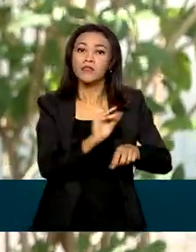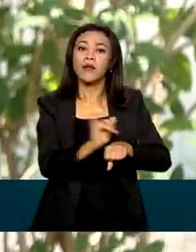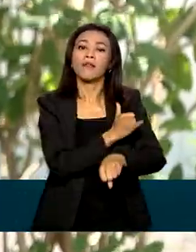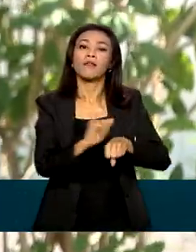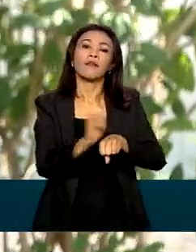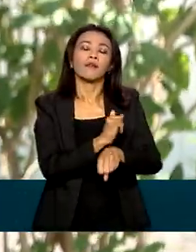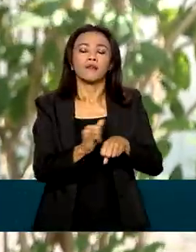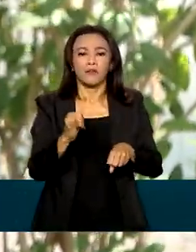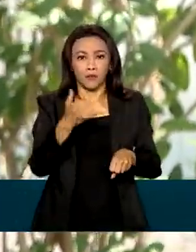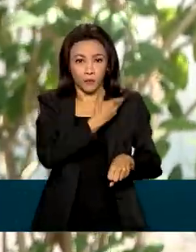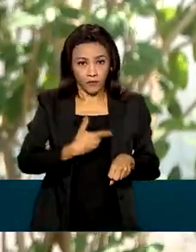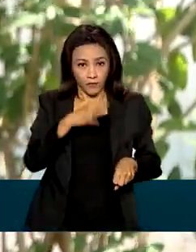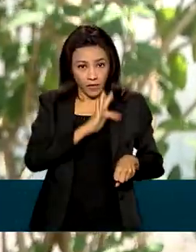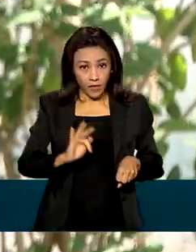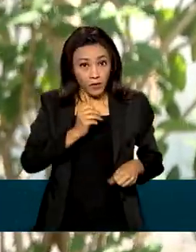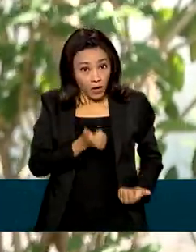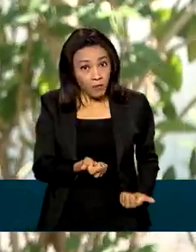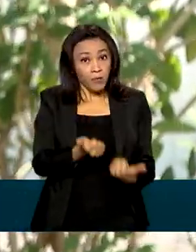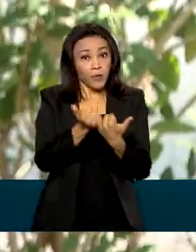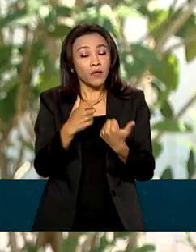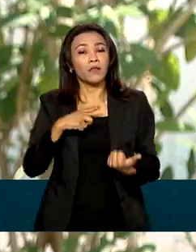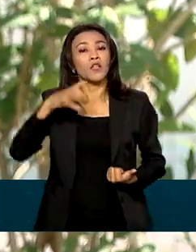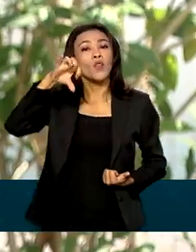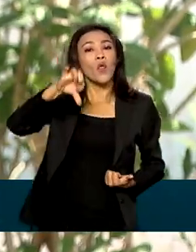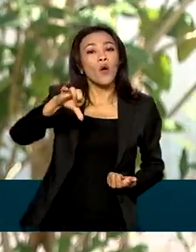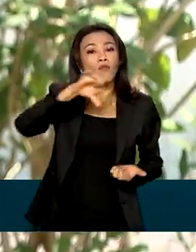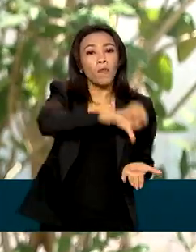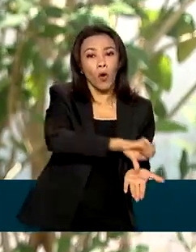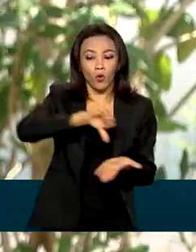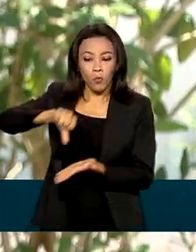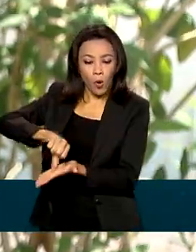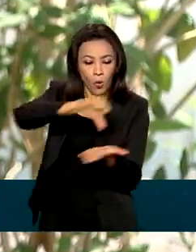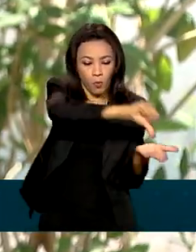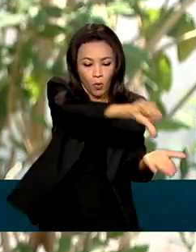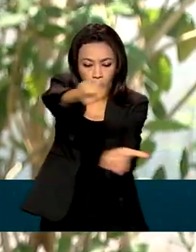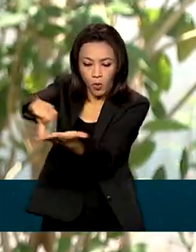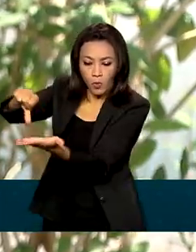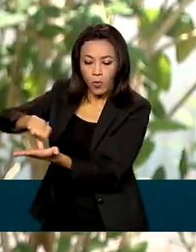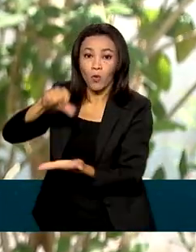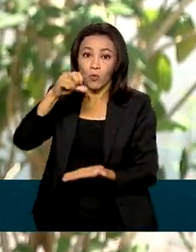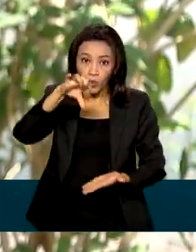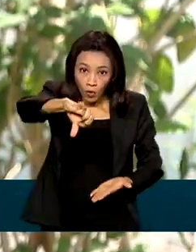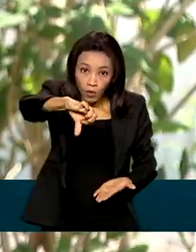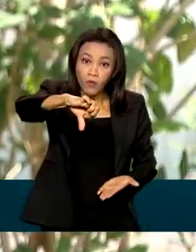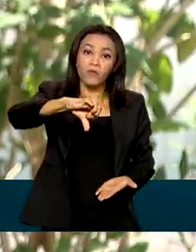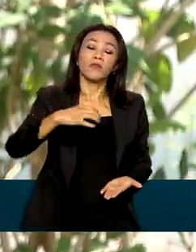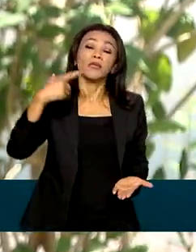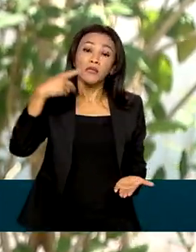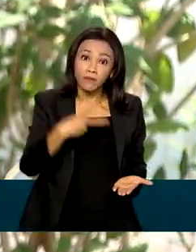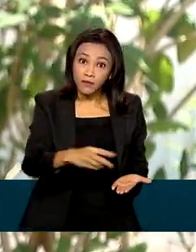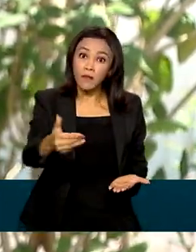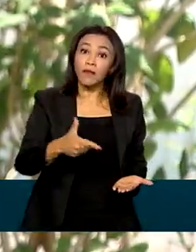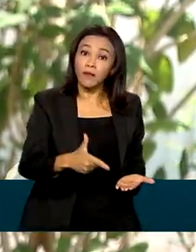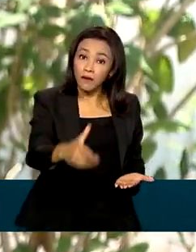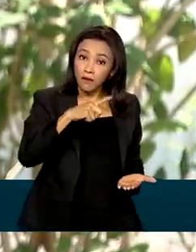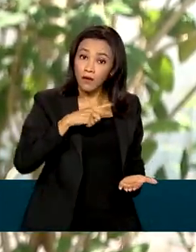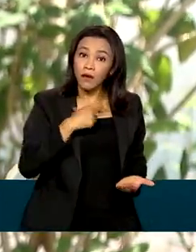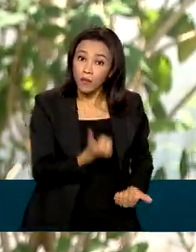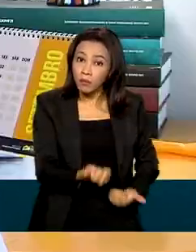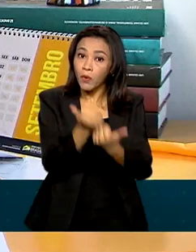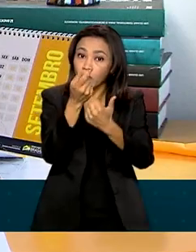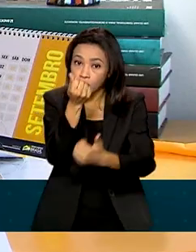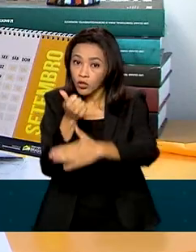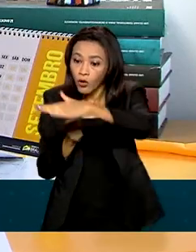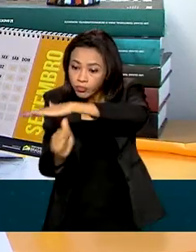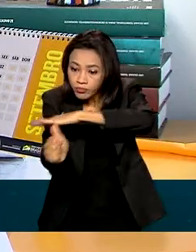apoio ao setor, conta com nove polos estruturados e investimentos vêm sendo feitos para melhorar os negócios.